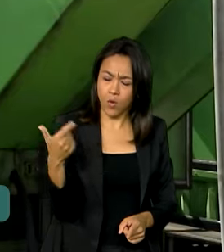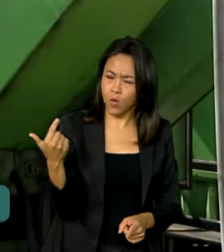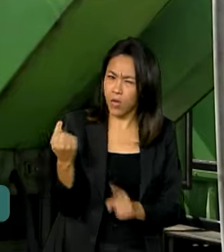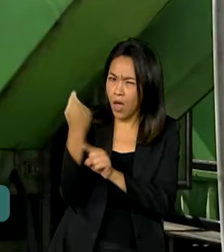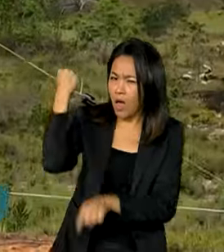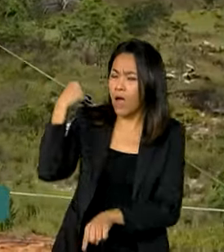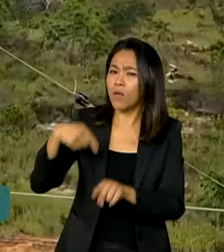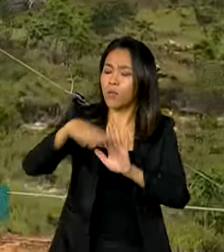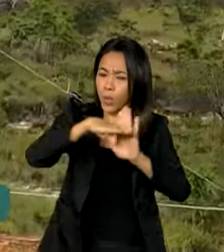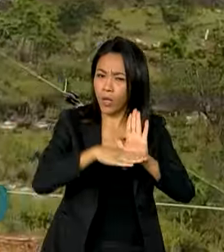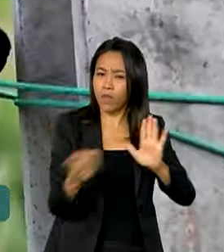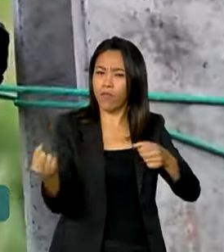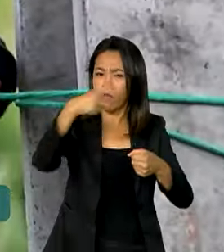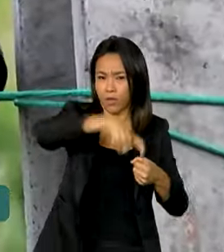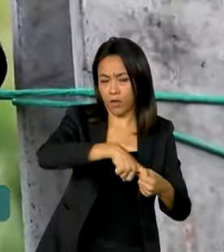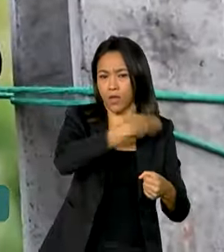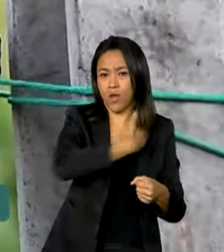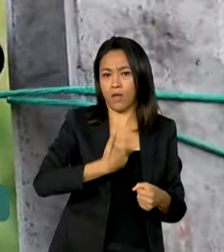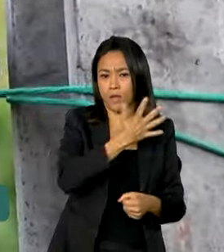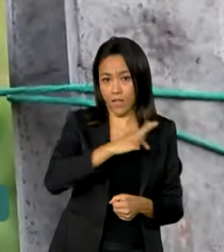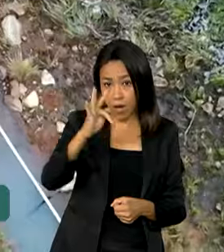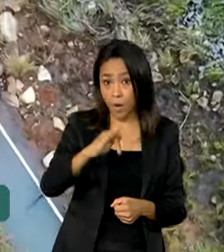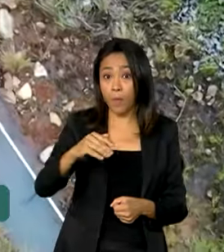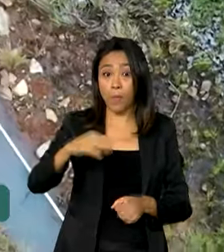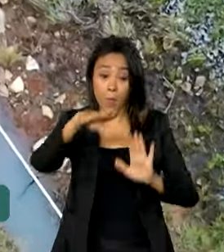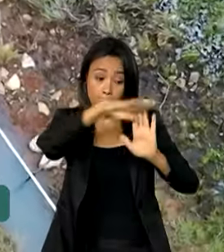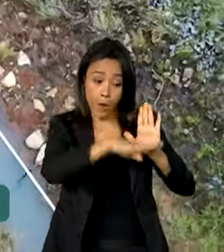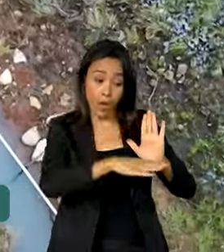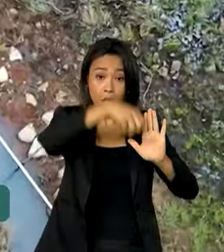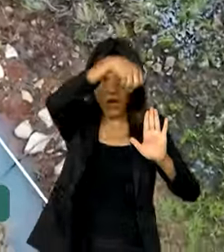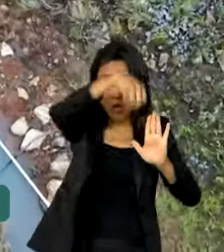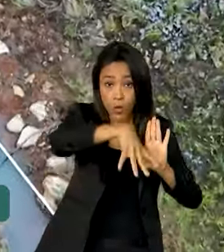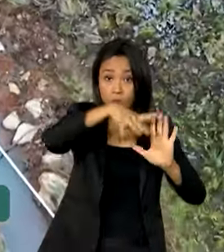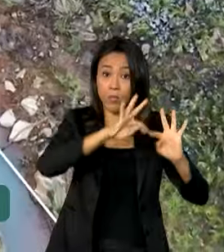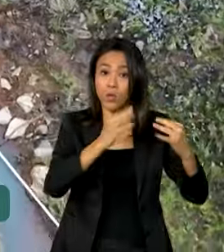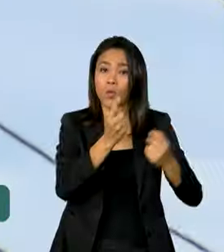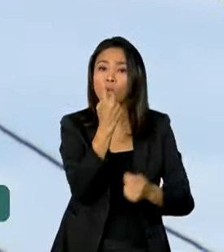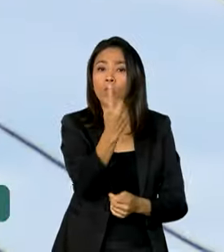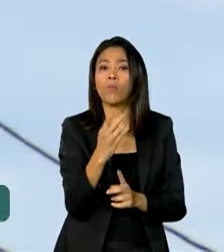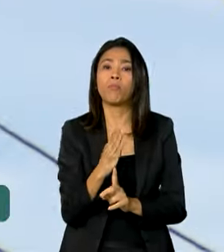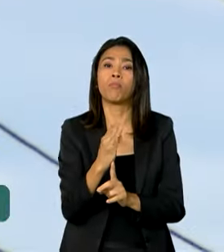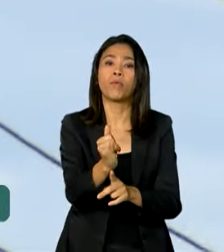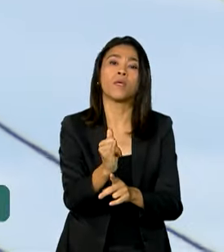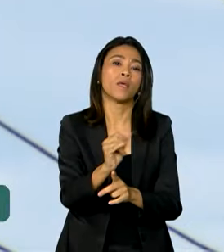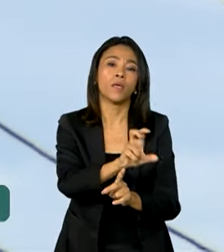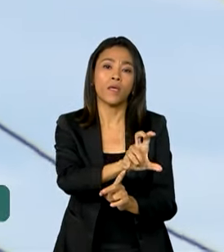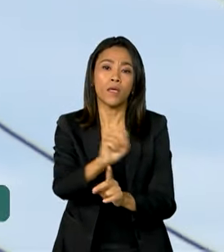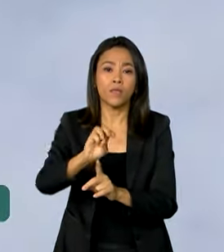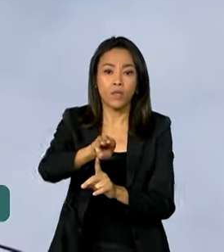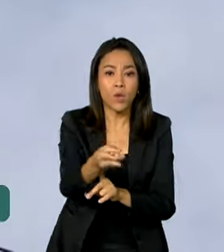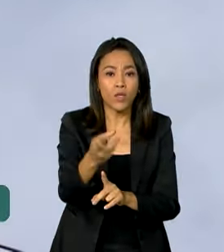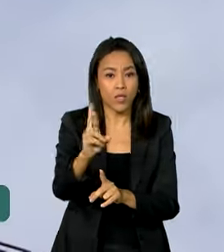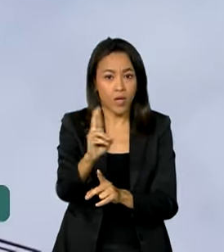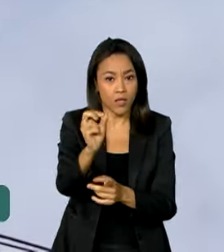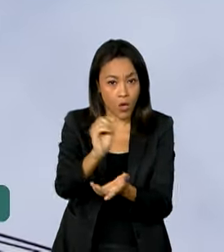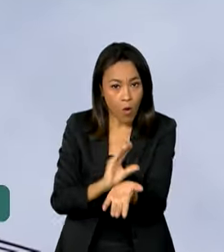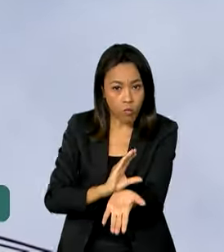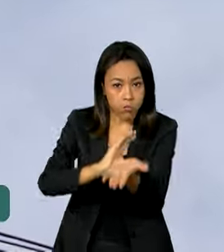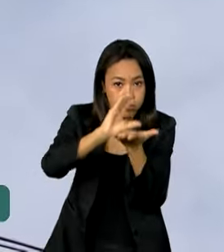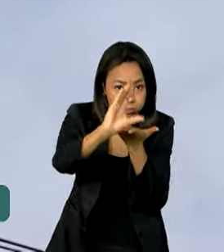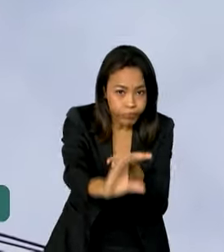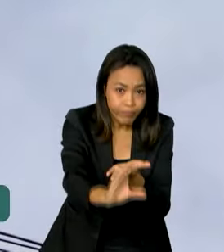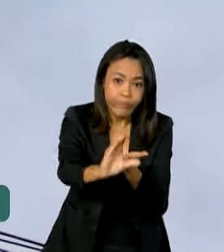programa foi retomado pelo governo federal, o Luz para Todos investiu um bilhão e meio de reais por meio da conta de